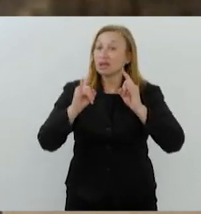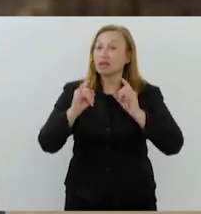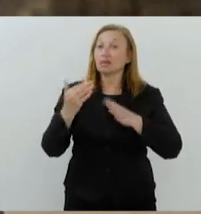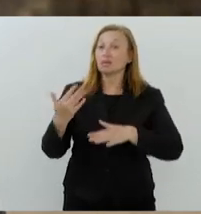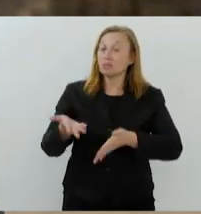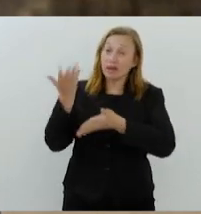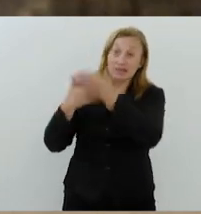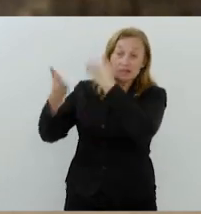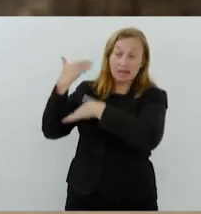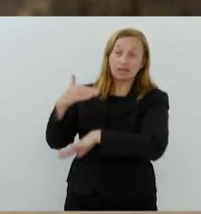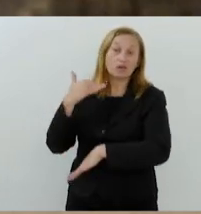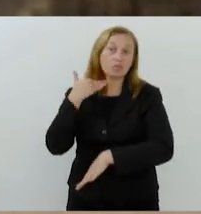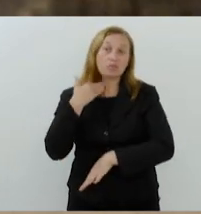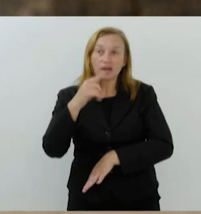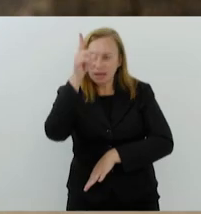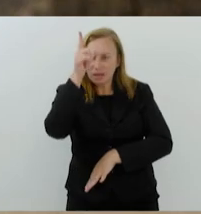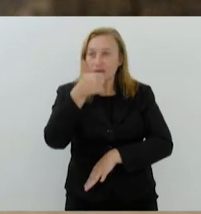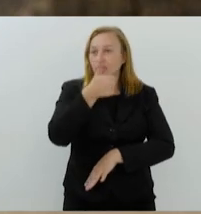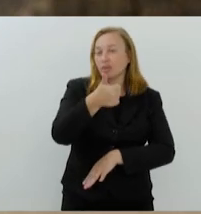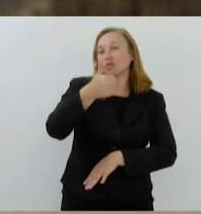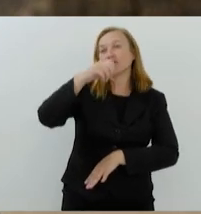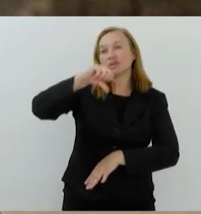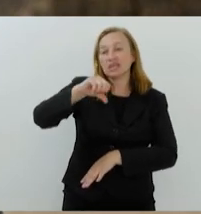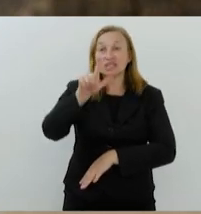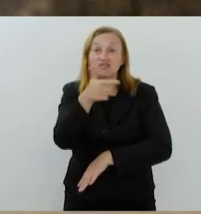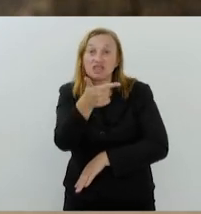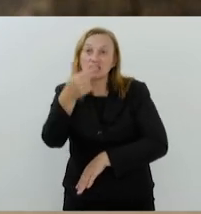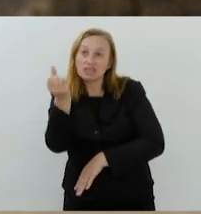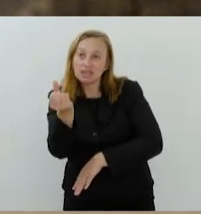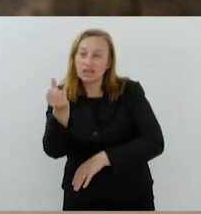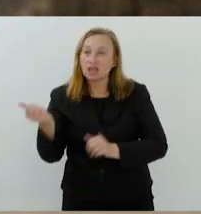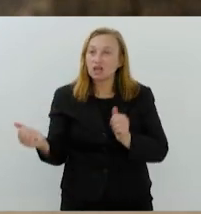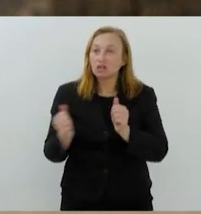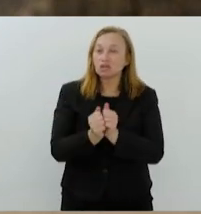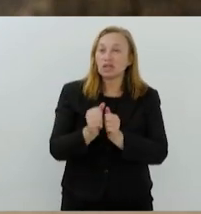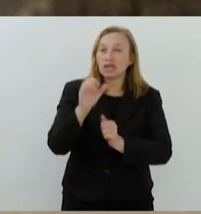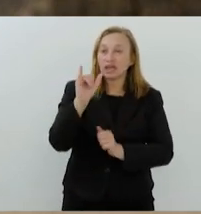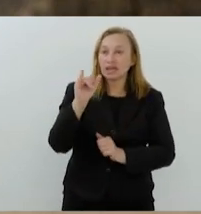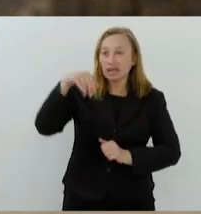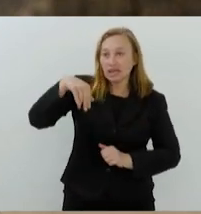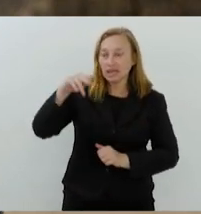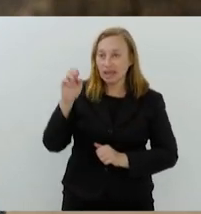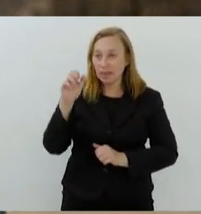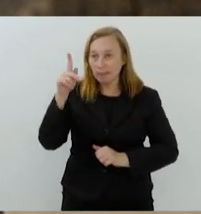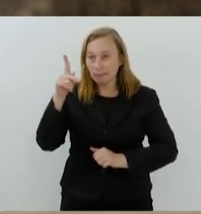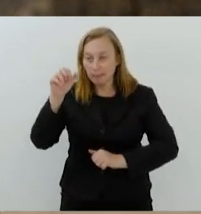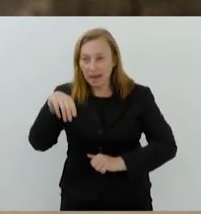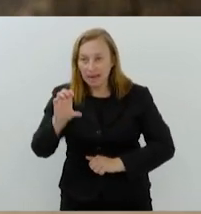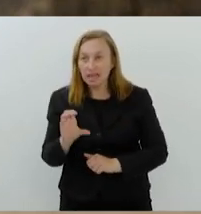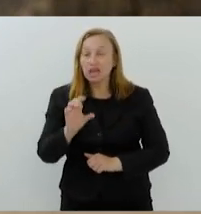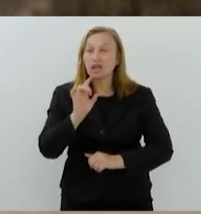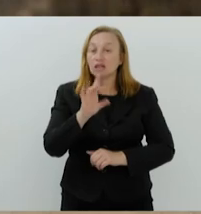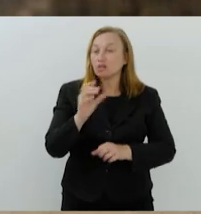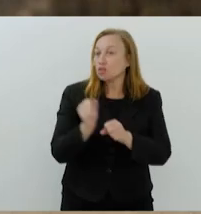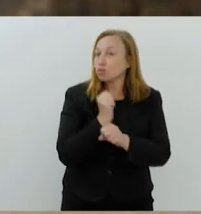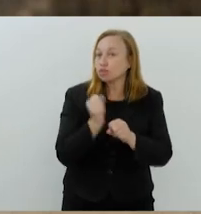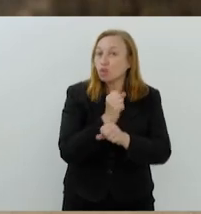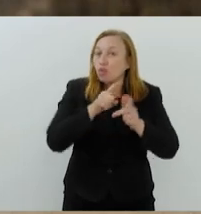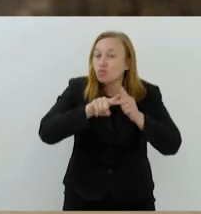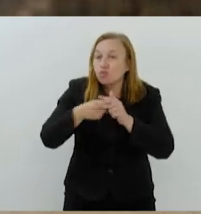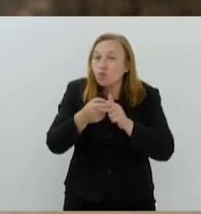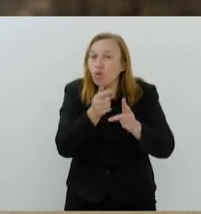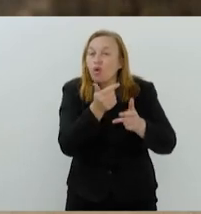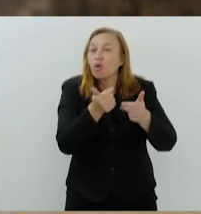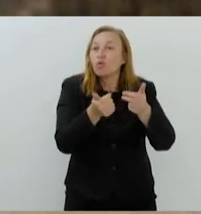histórica de 1926. Nós atuamos ao lado do INEPAC para que fosse feita não só a reforma, mas um restauro minucioso